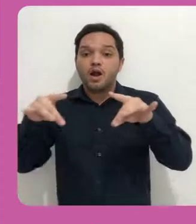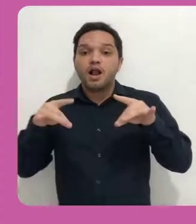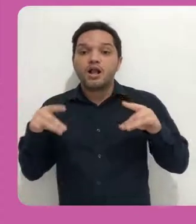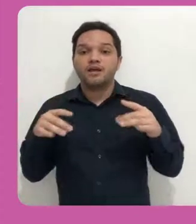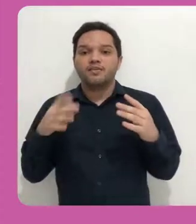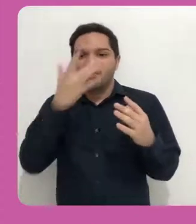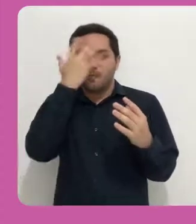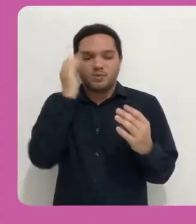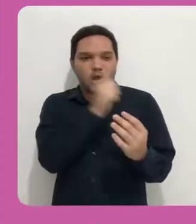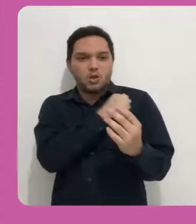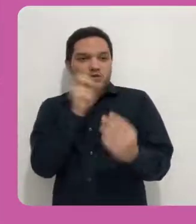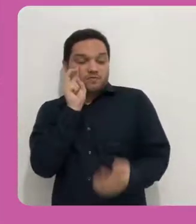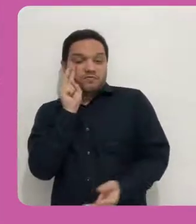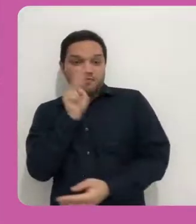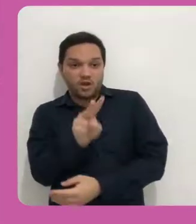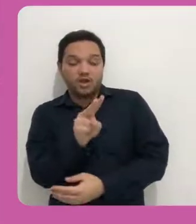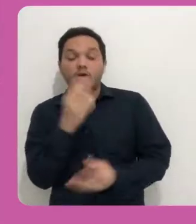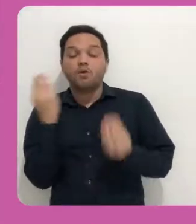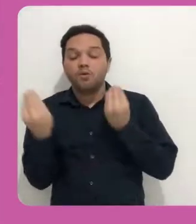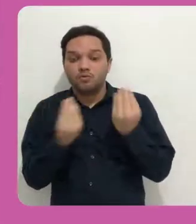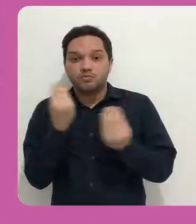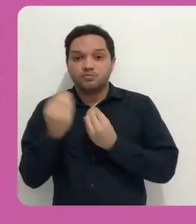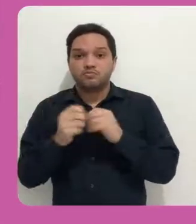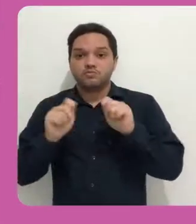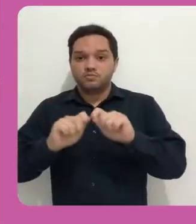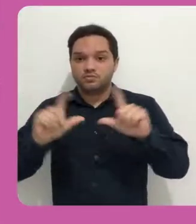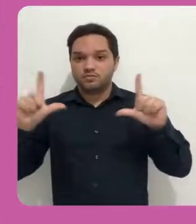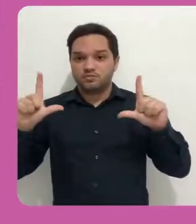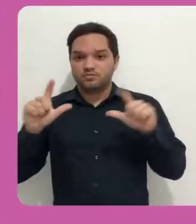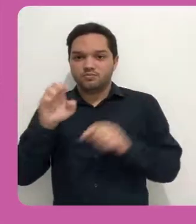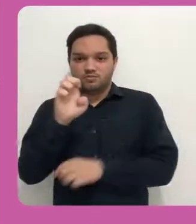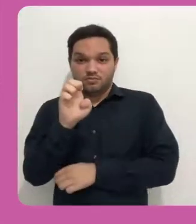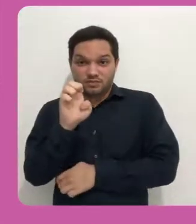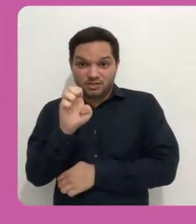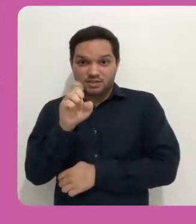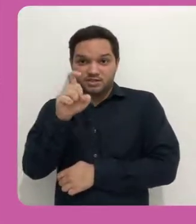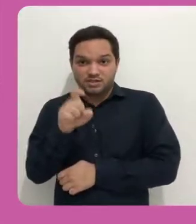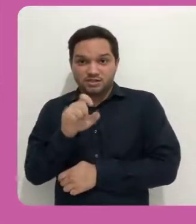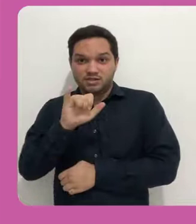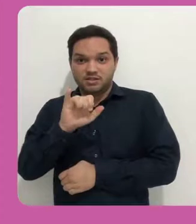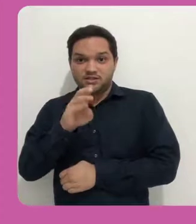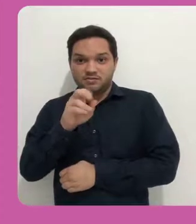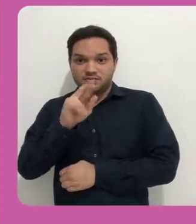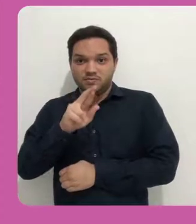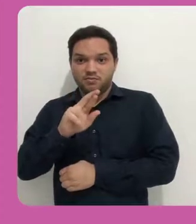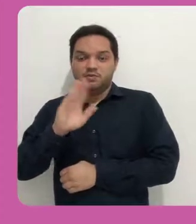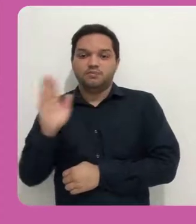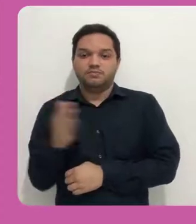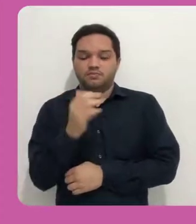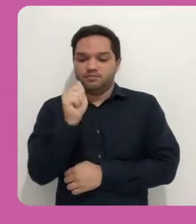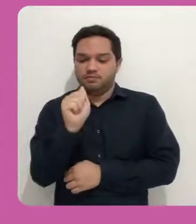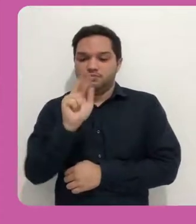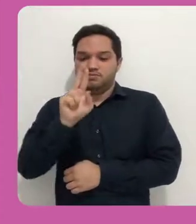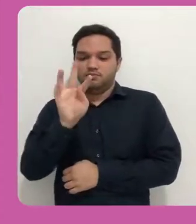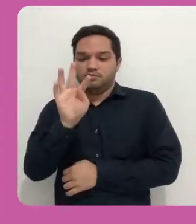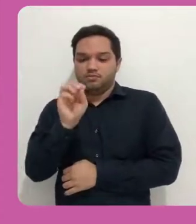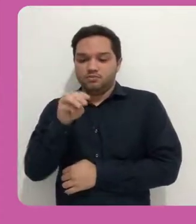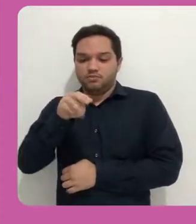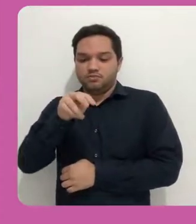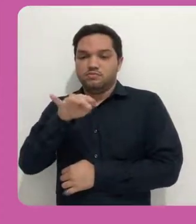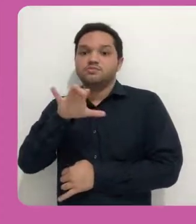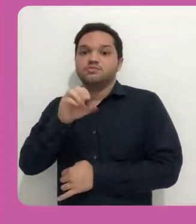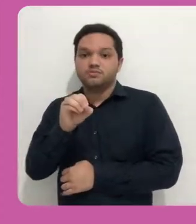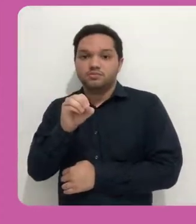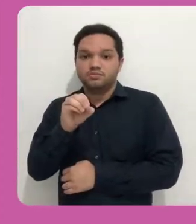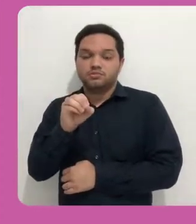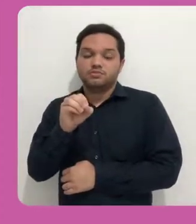automático, ele muitas vezes tenta, envia para o seu navegador apresentar esse arquivo.